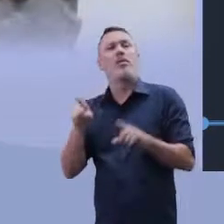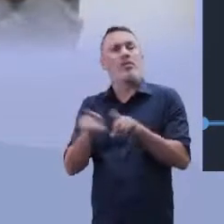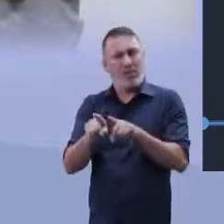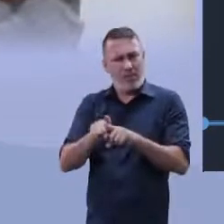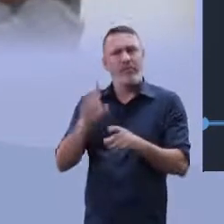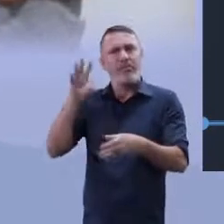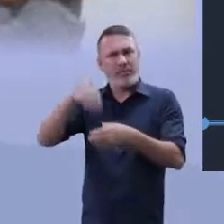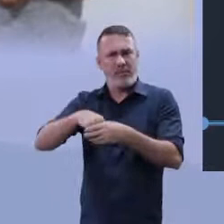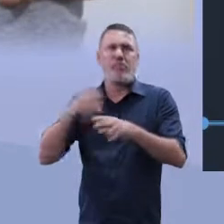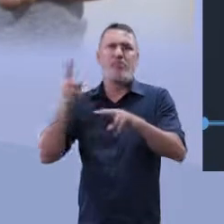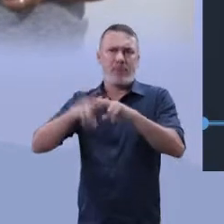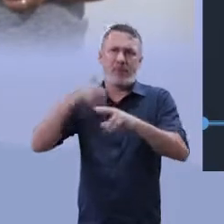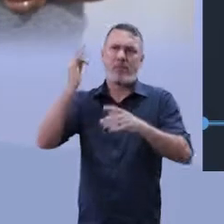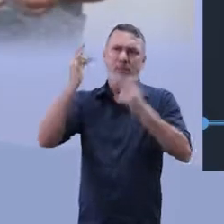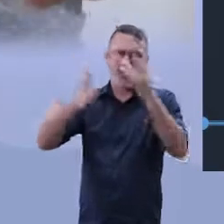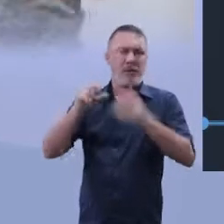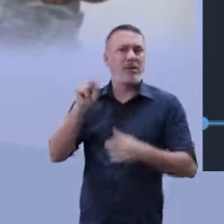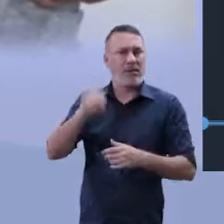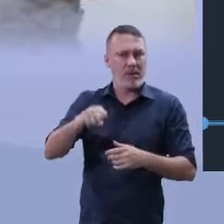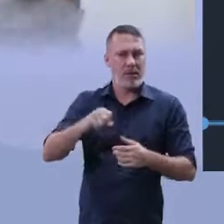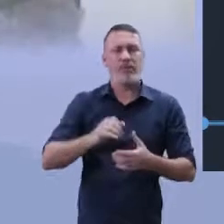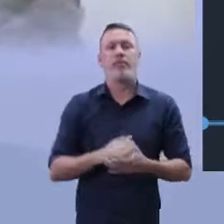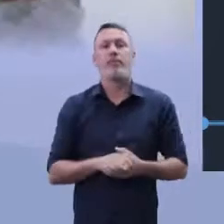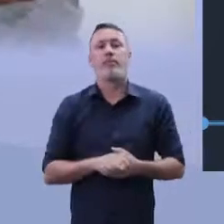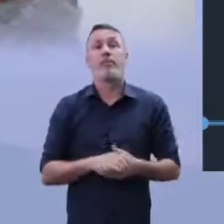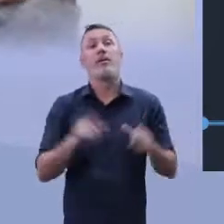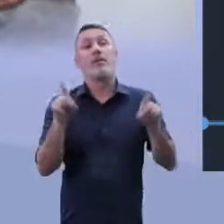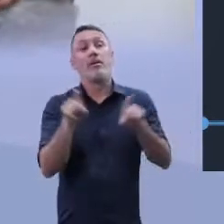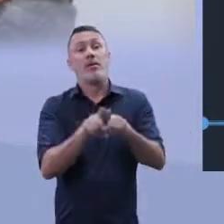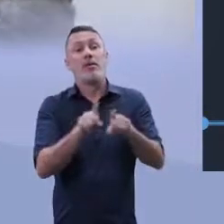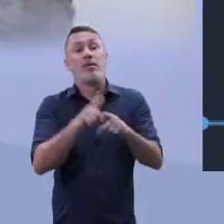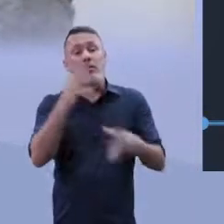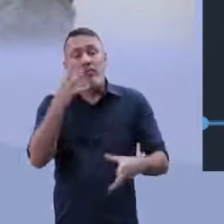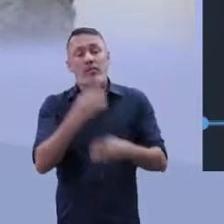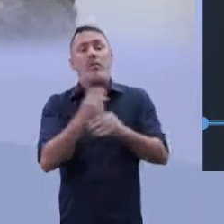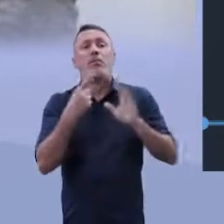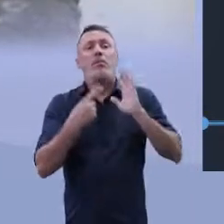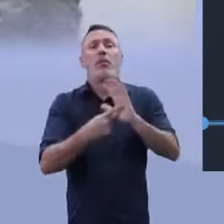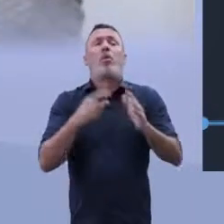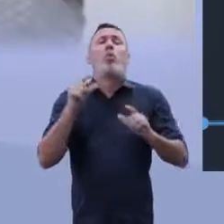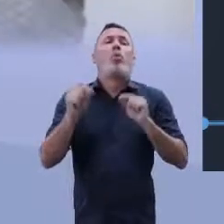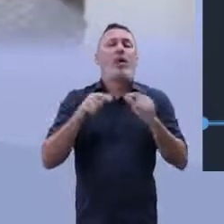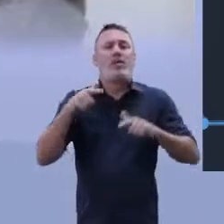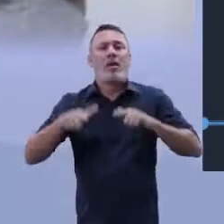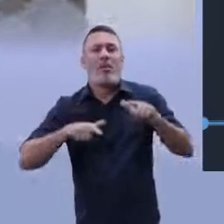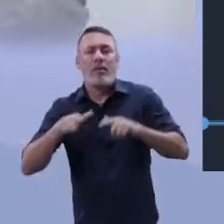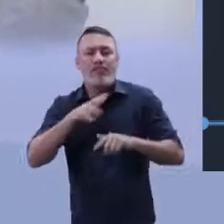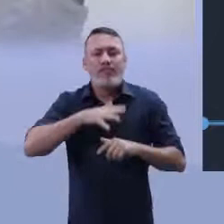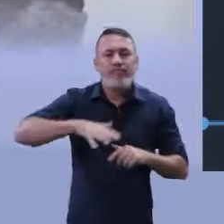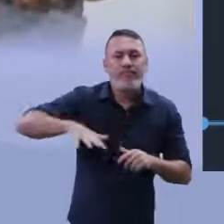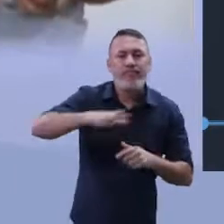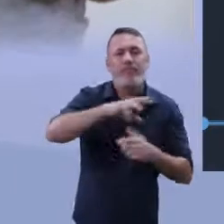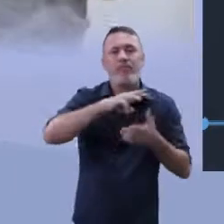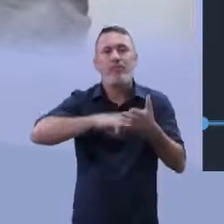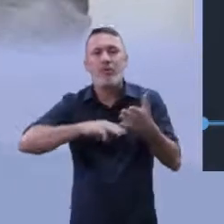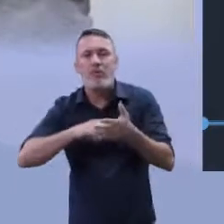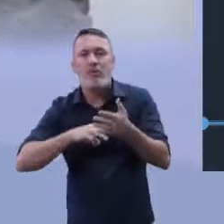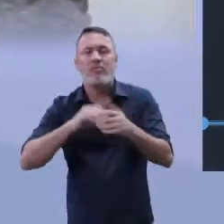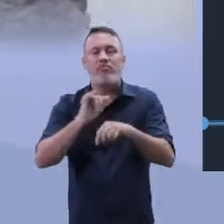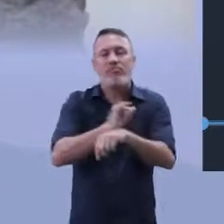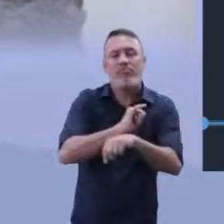das mulheres no sistema prisional. E mostrei a vocês como que as atividades pedagógicas podem